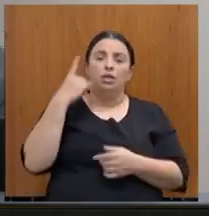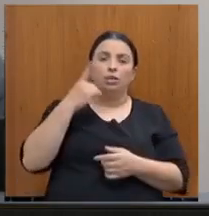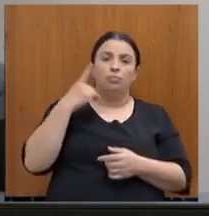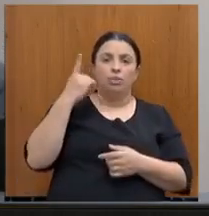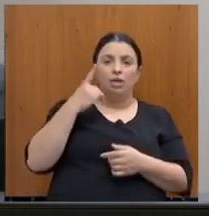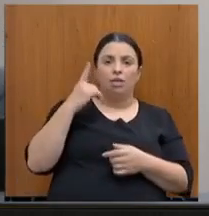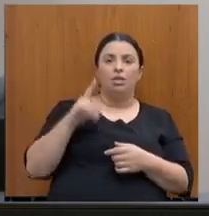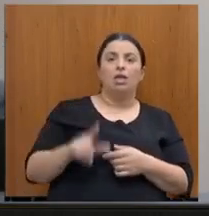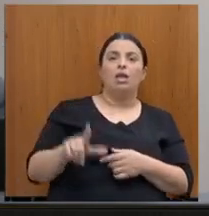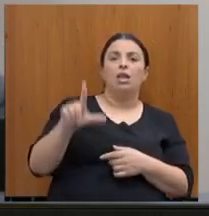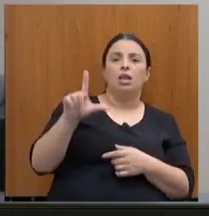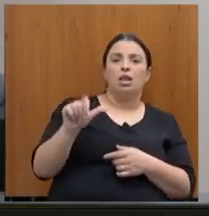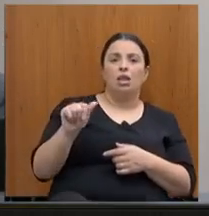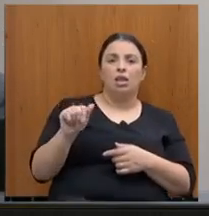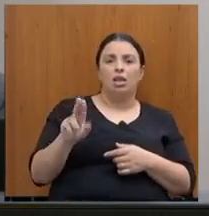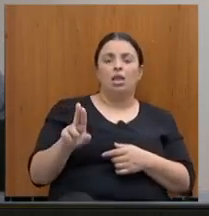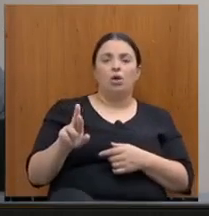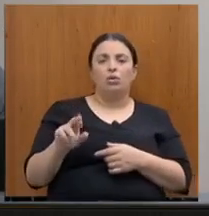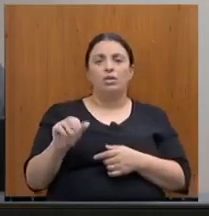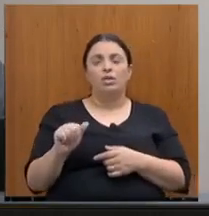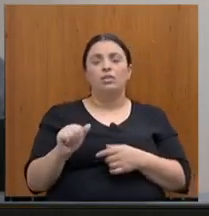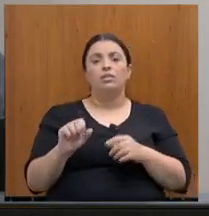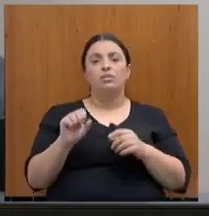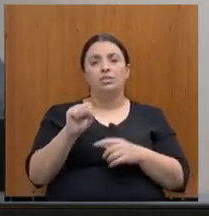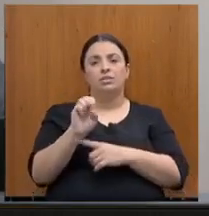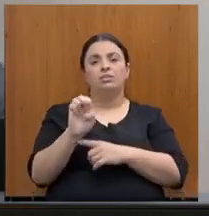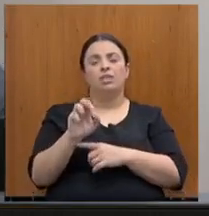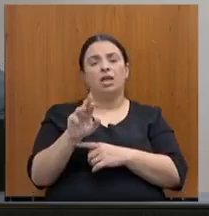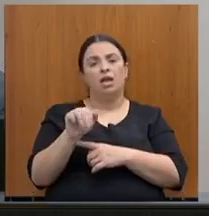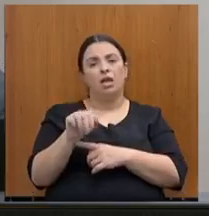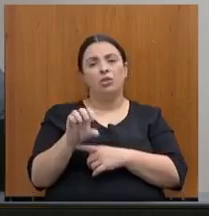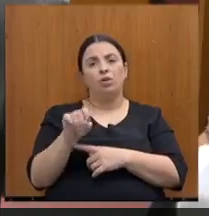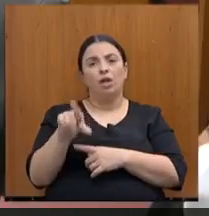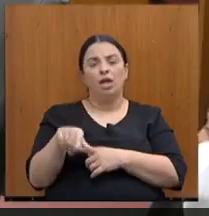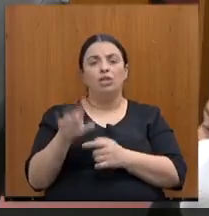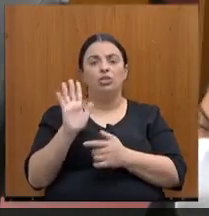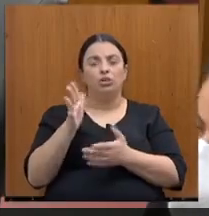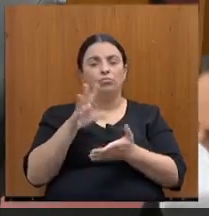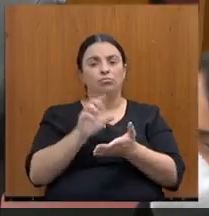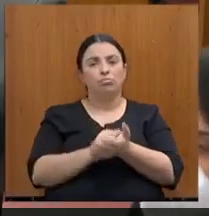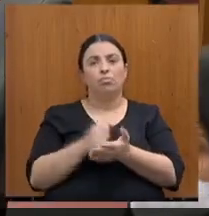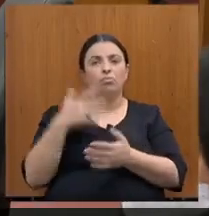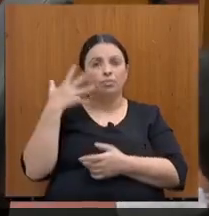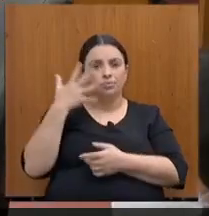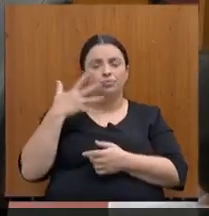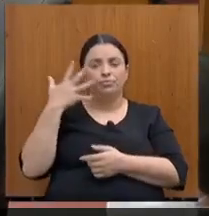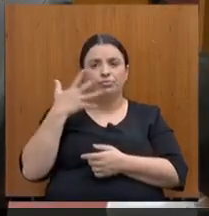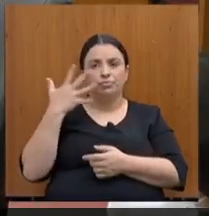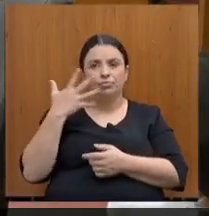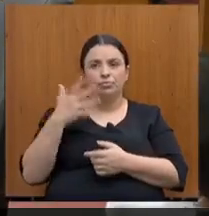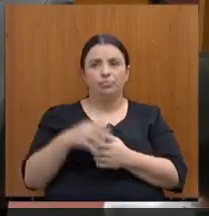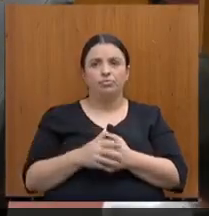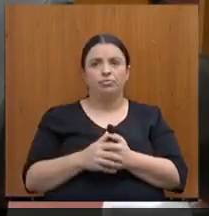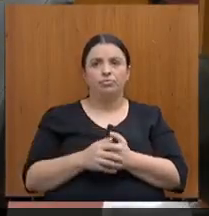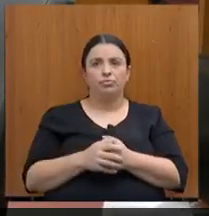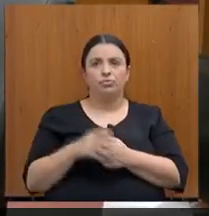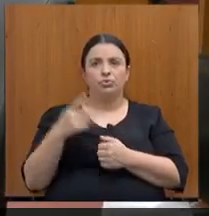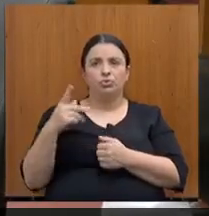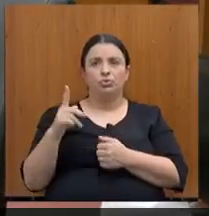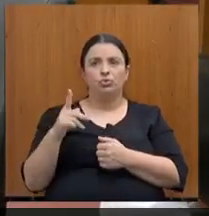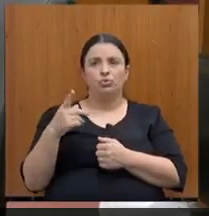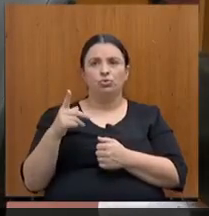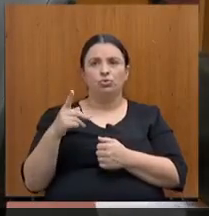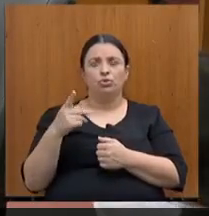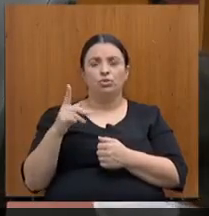Laura Serrano, que está inscrita para fazer uso da palavra. Com palavra, a deputada Laura Serrano para os seus questionamentos.